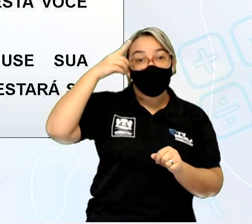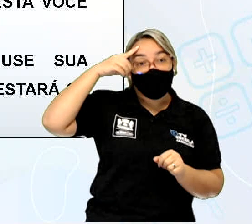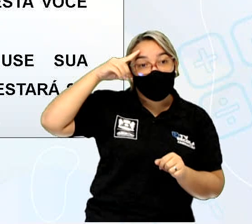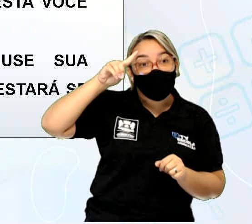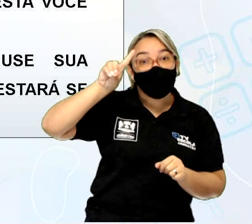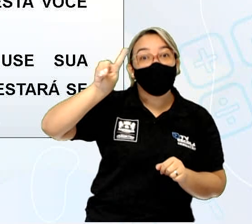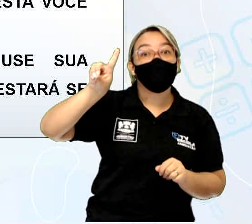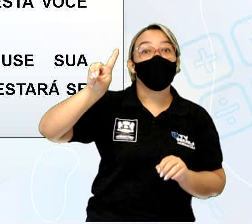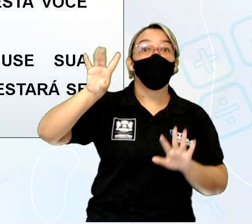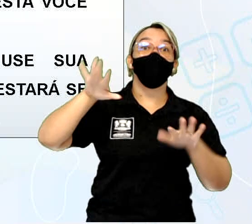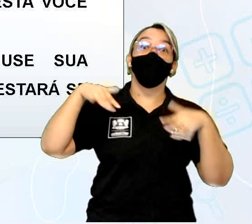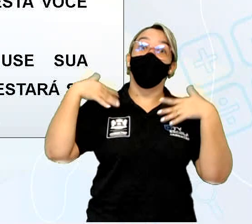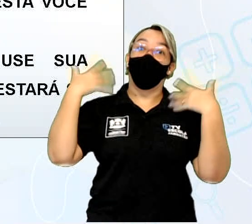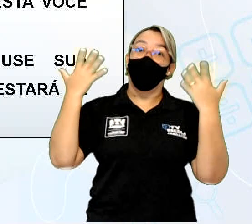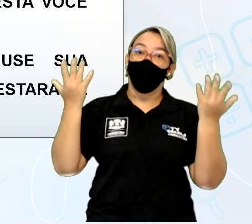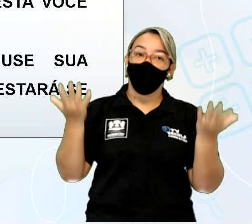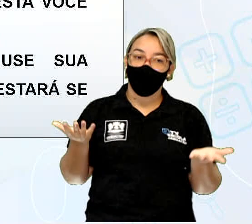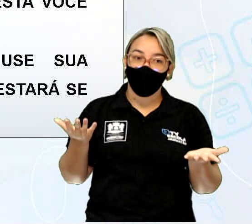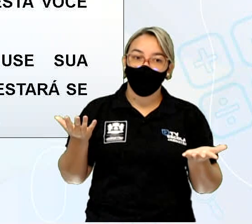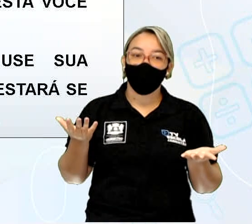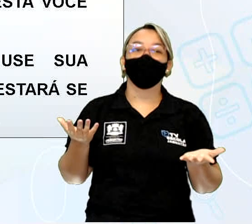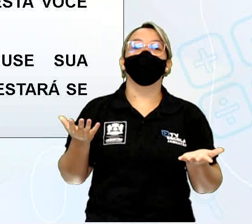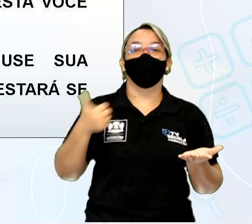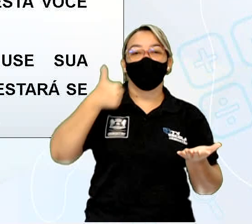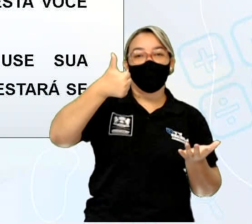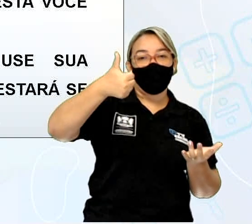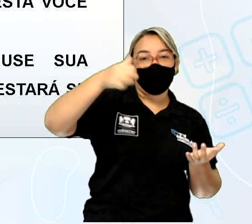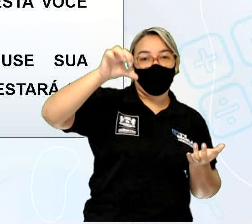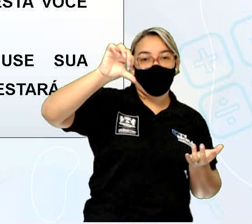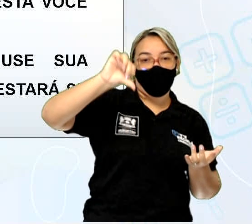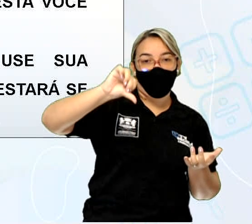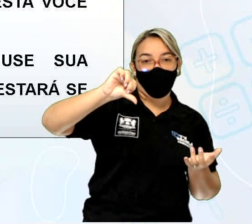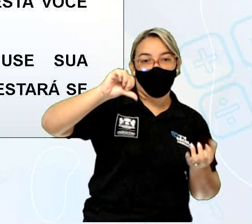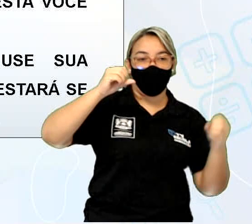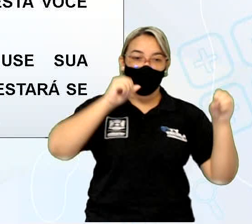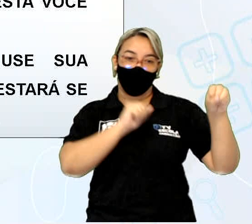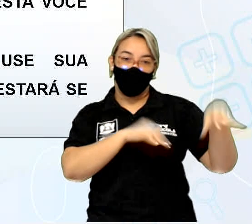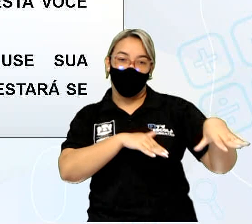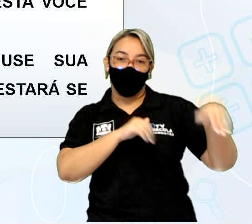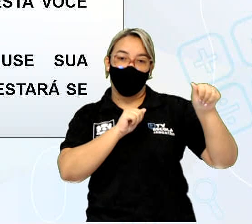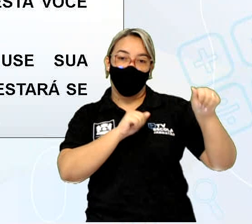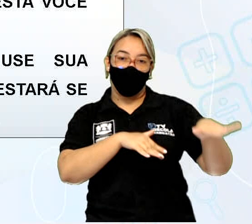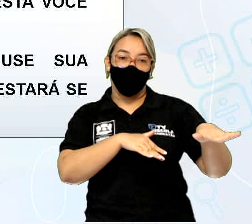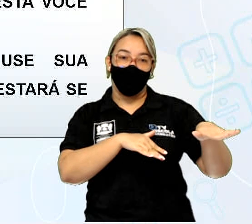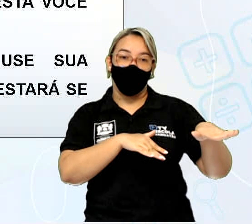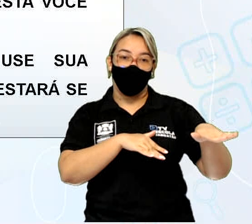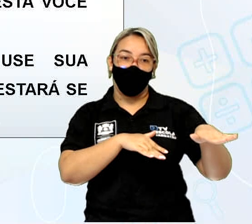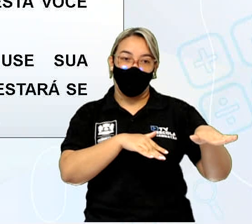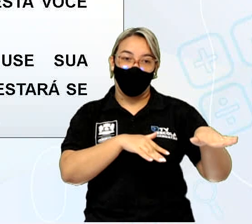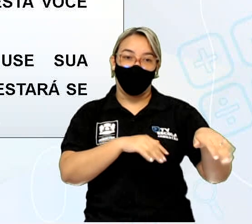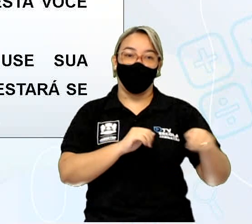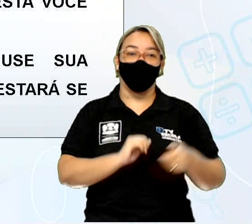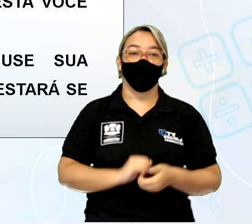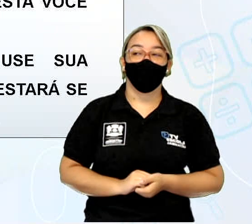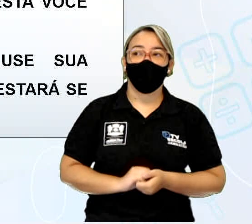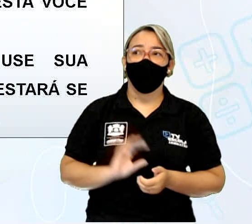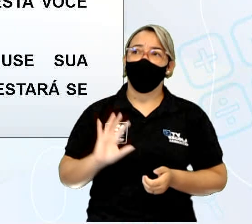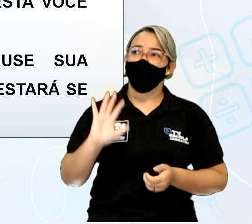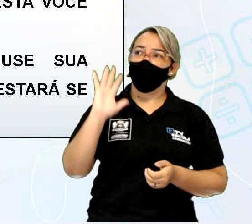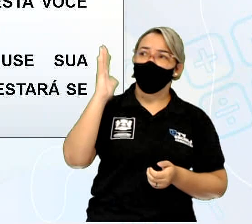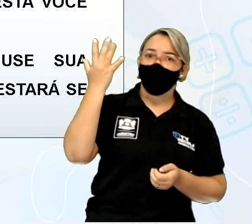elemento do convite que precisa ter, 19 de setembro. Para essa festa,